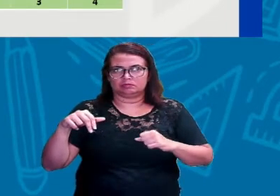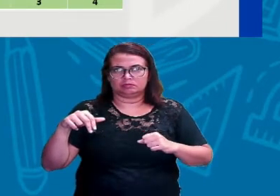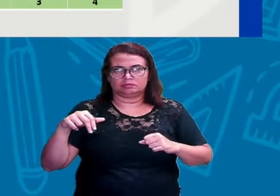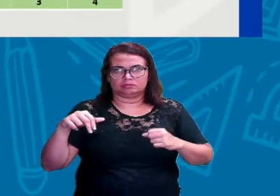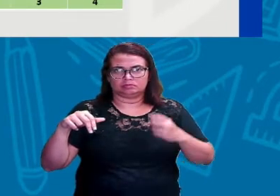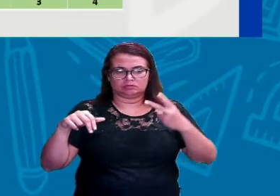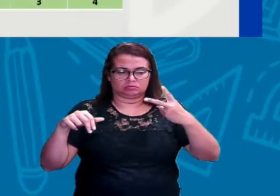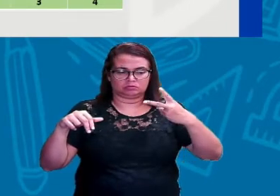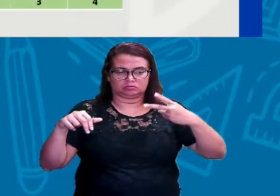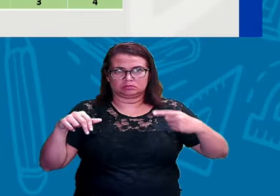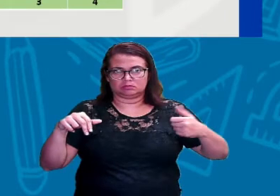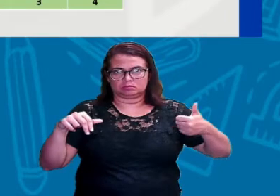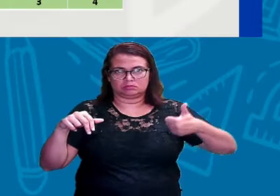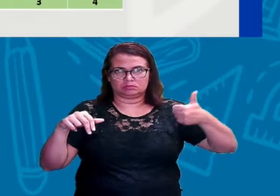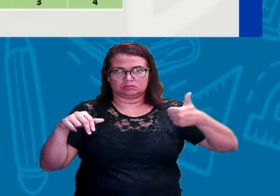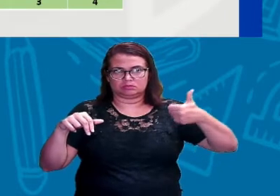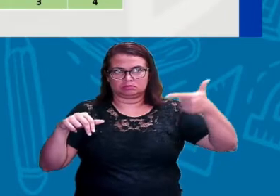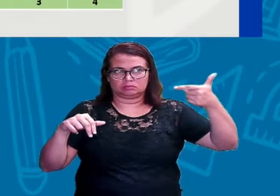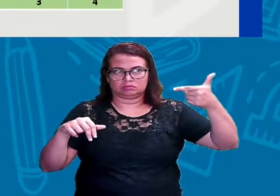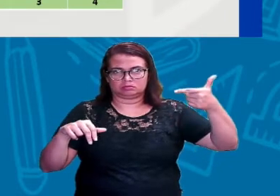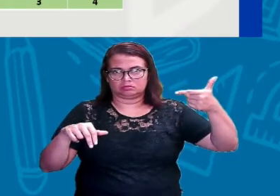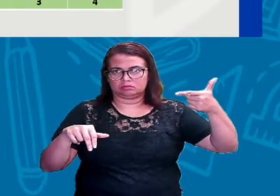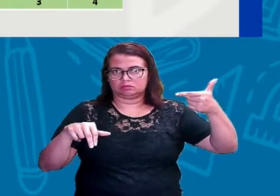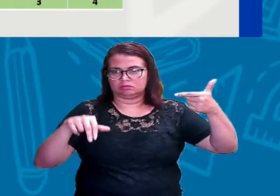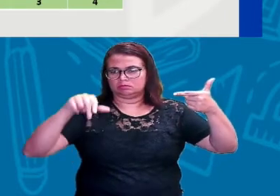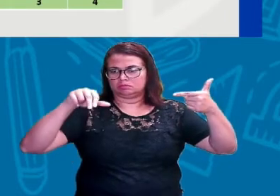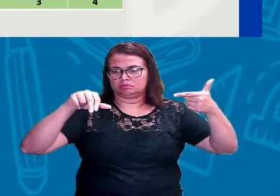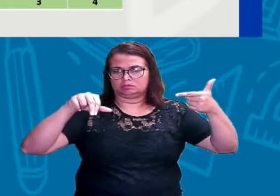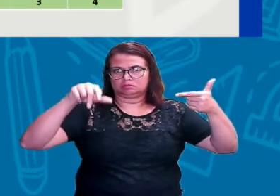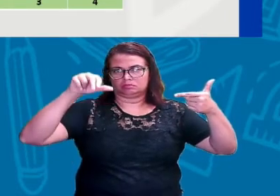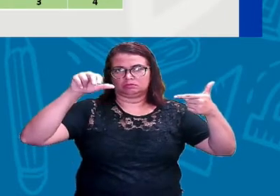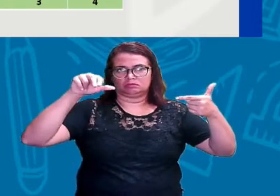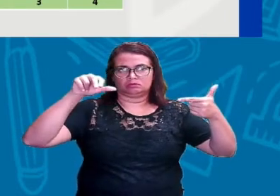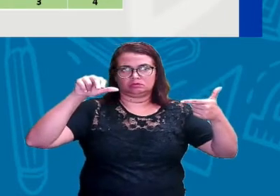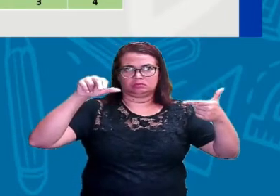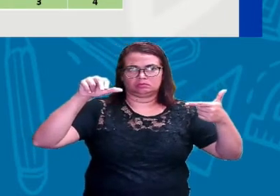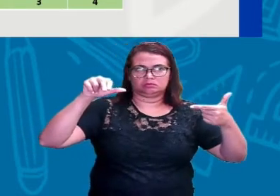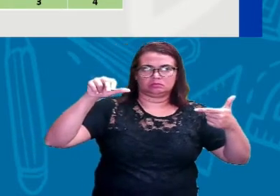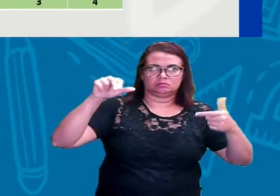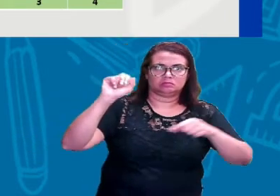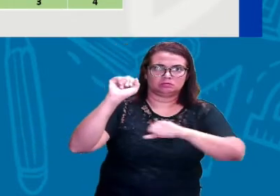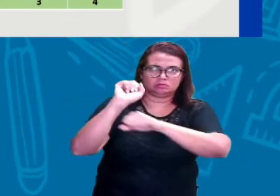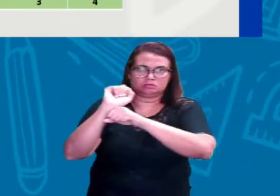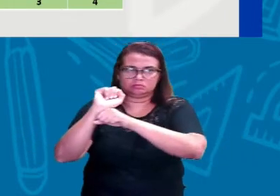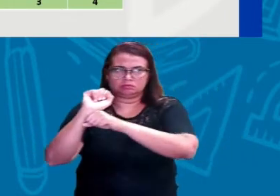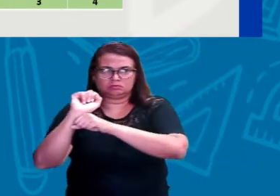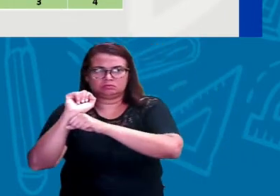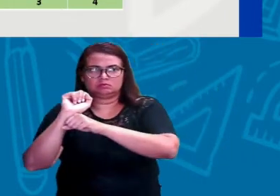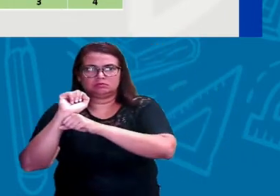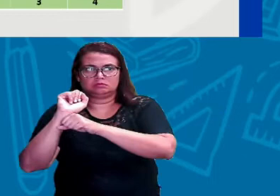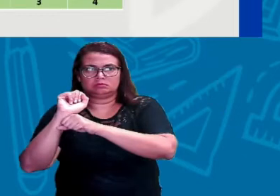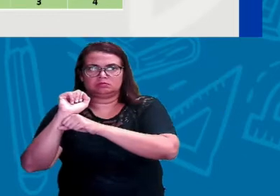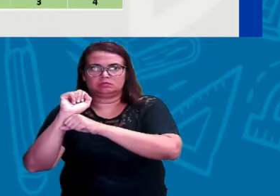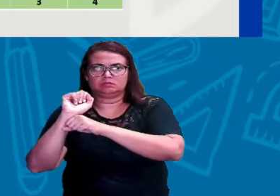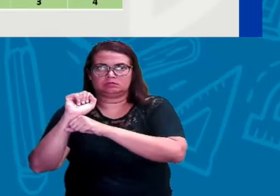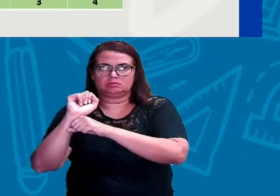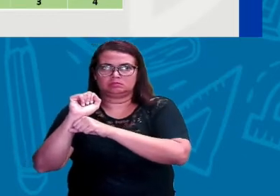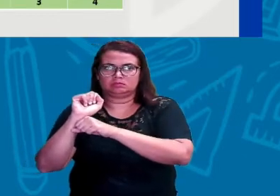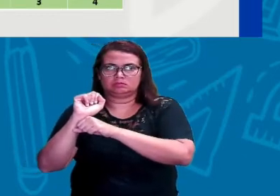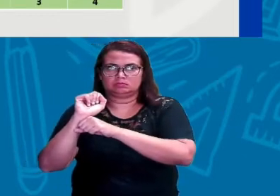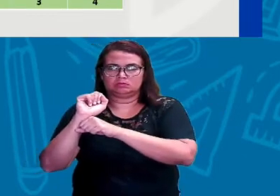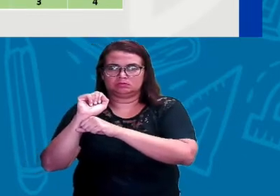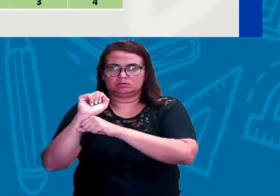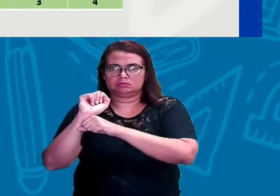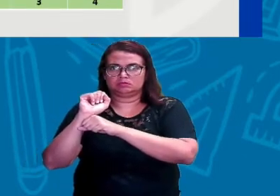para cima. Então, ver aí, uma, duas casas para cima, andei, pare. E ao momento em que